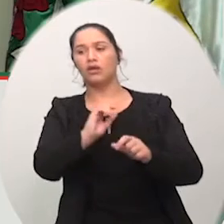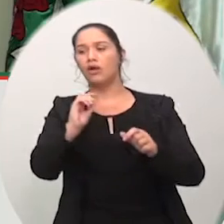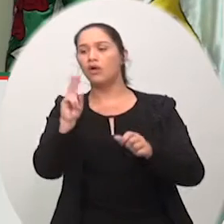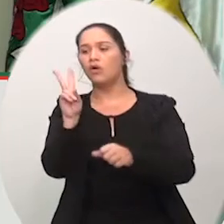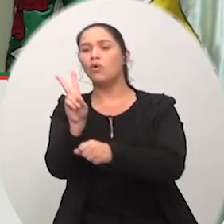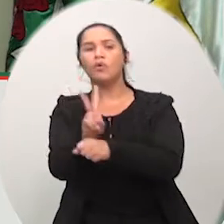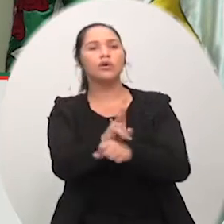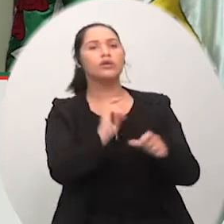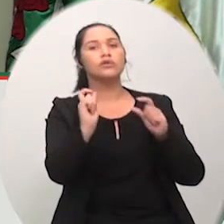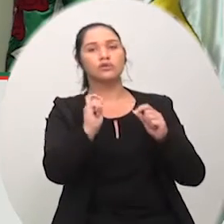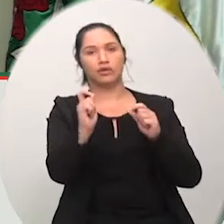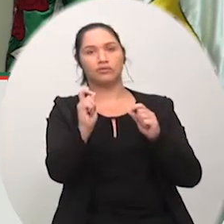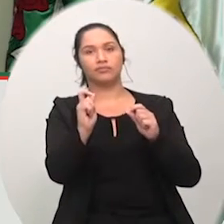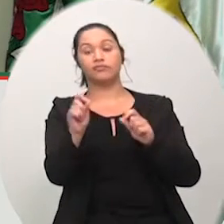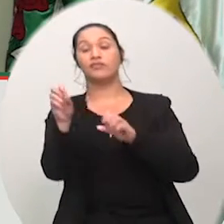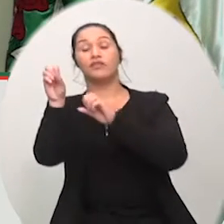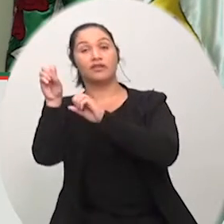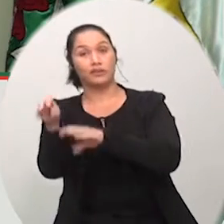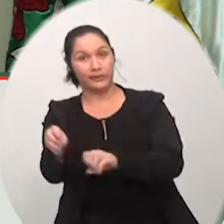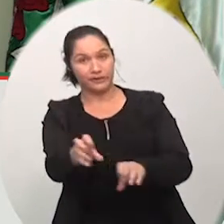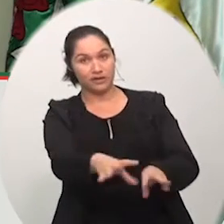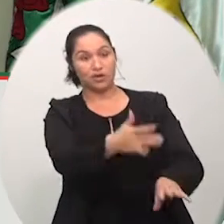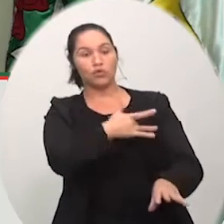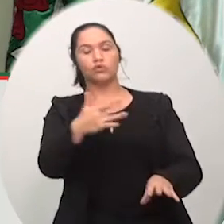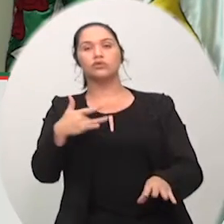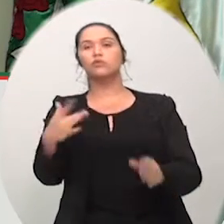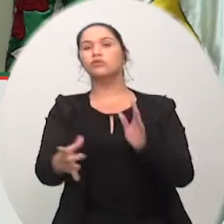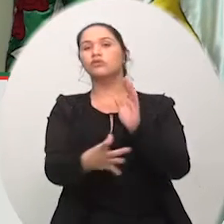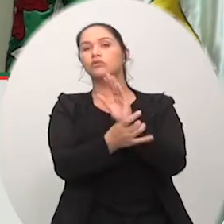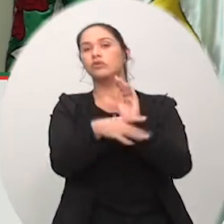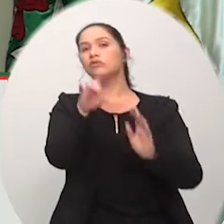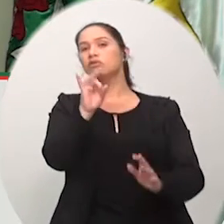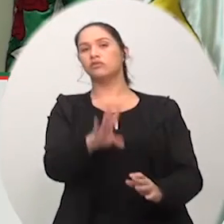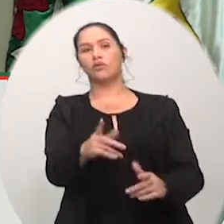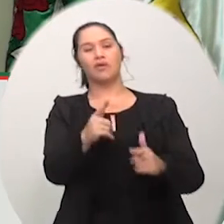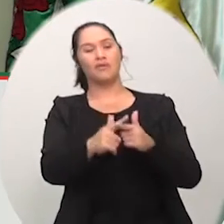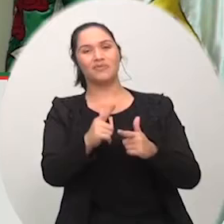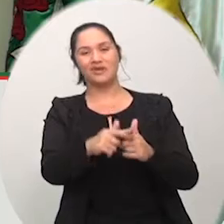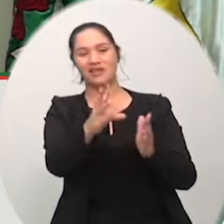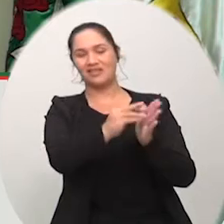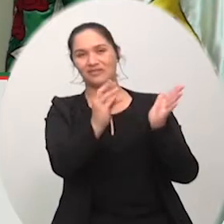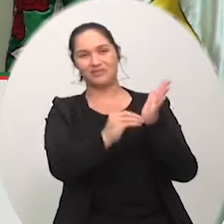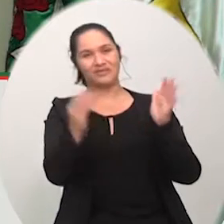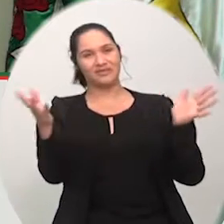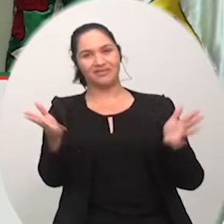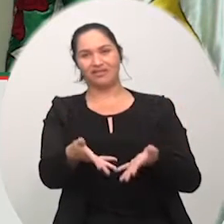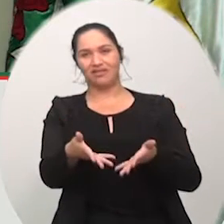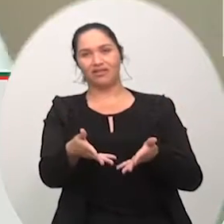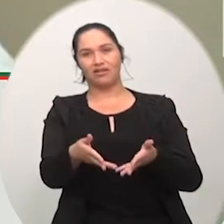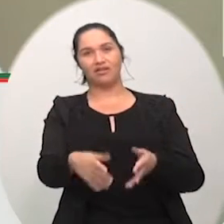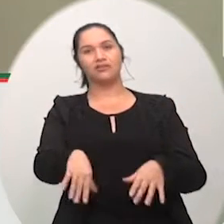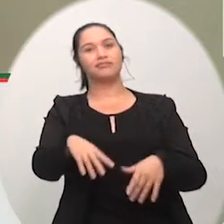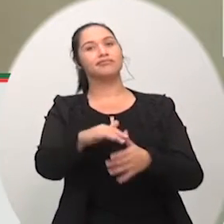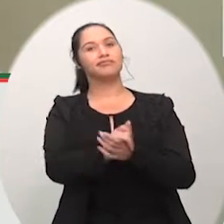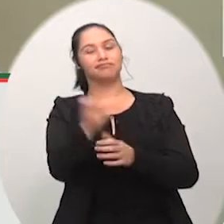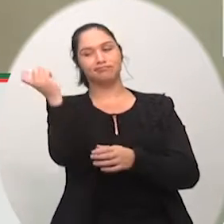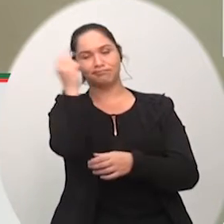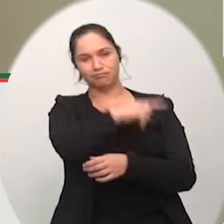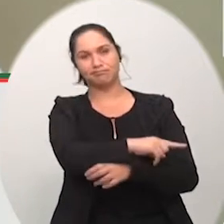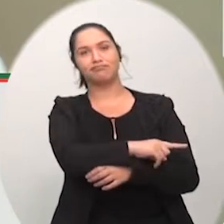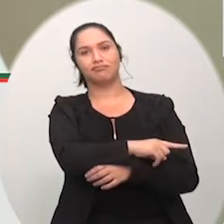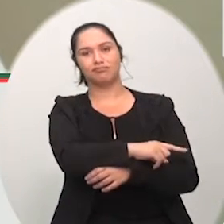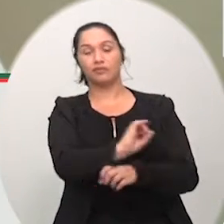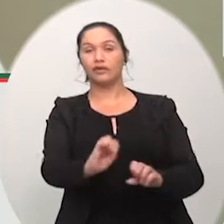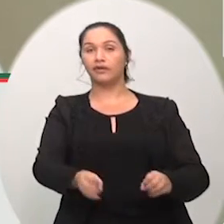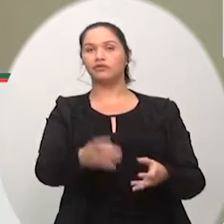segurança. Porque esse modelo, esse sistema que está aí exige o Estado mínimo. Então,